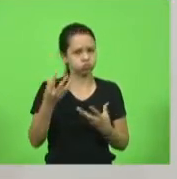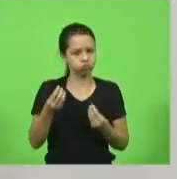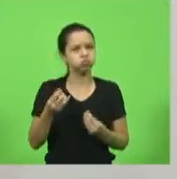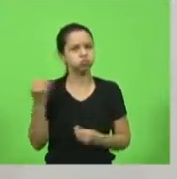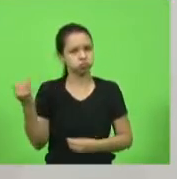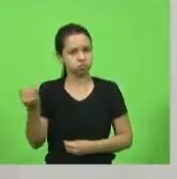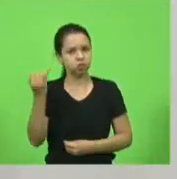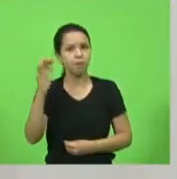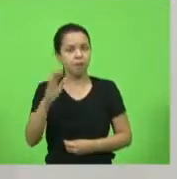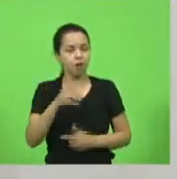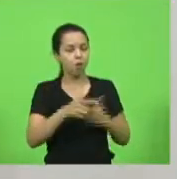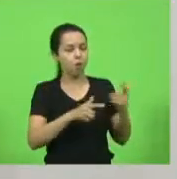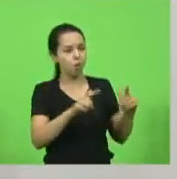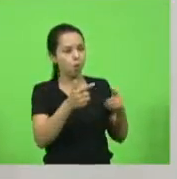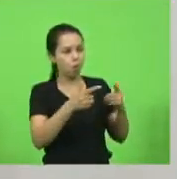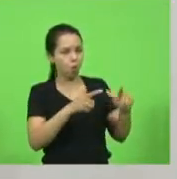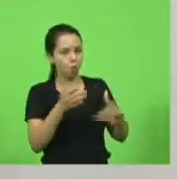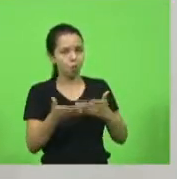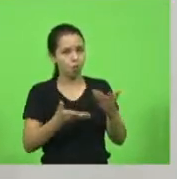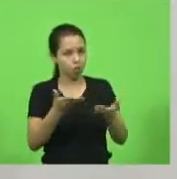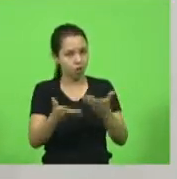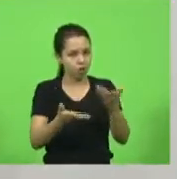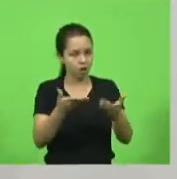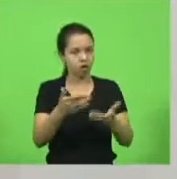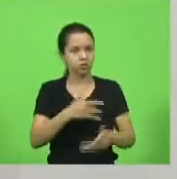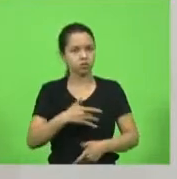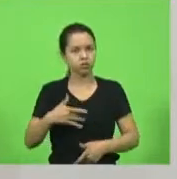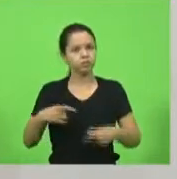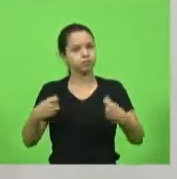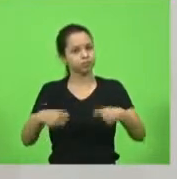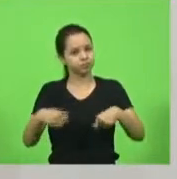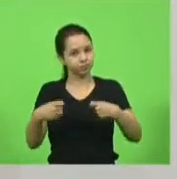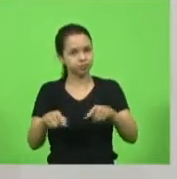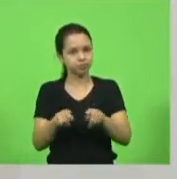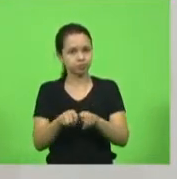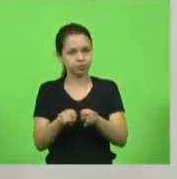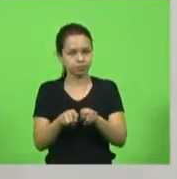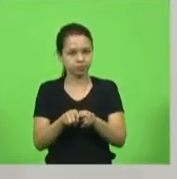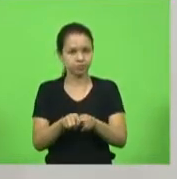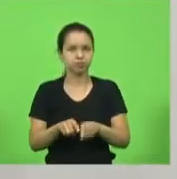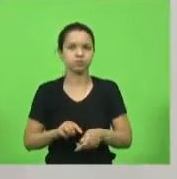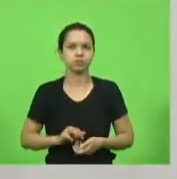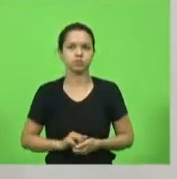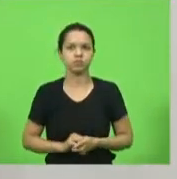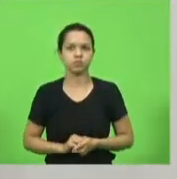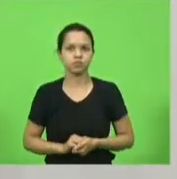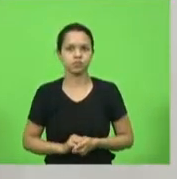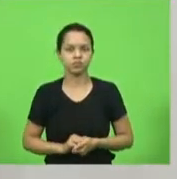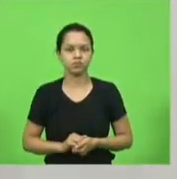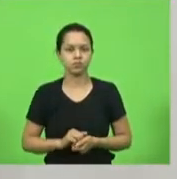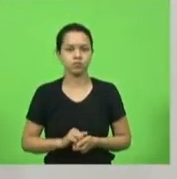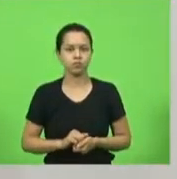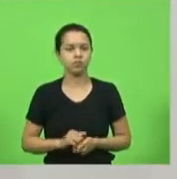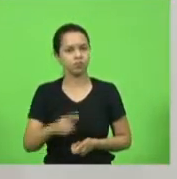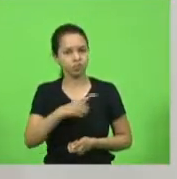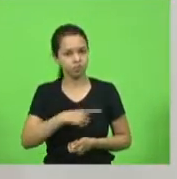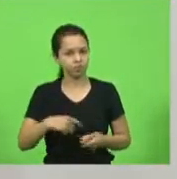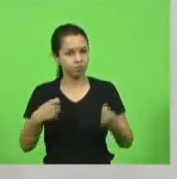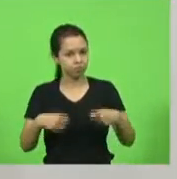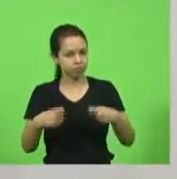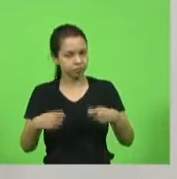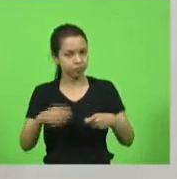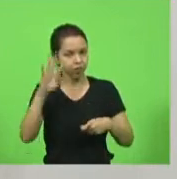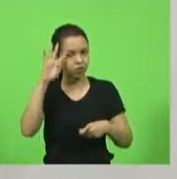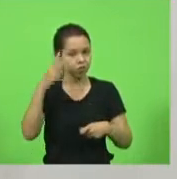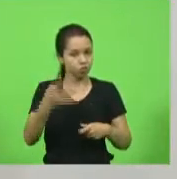outras ações paralelas precisam ser feitas outras ações precisam ser executadas para que a possa ter resolução de alguns